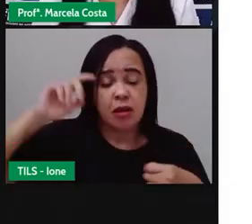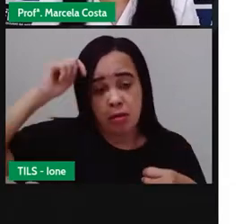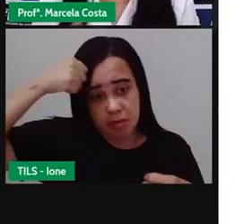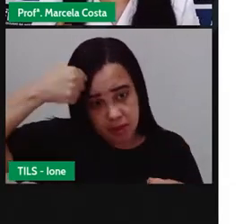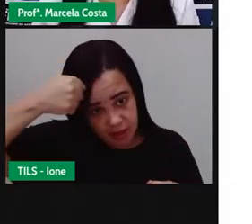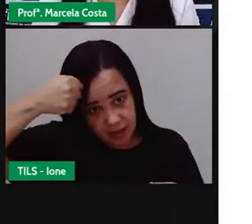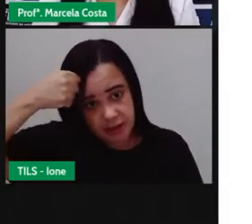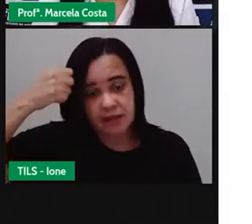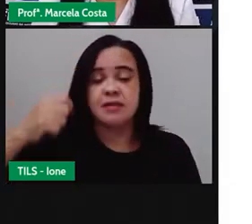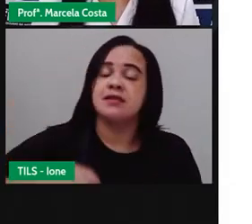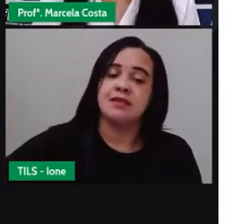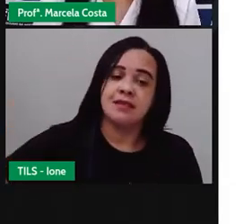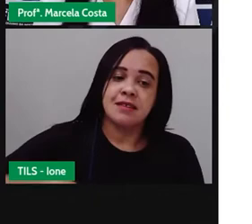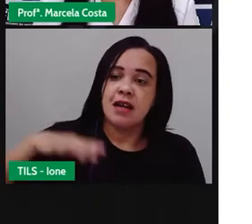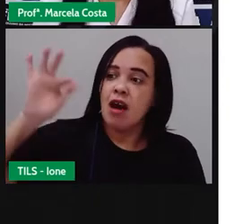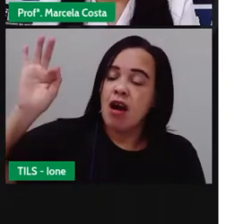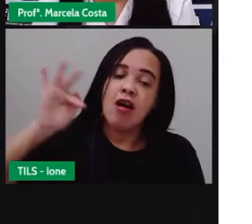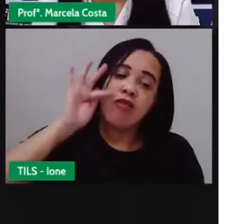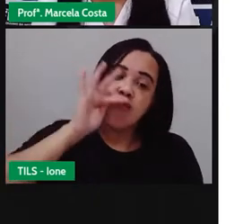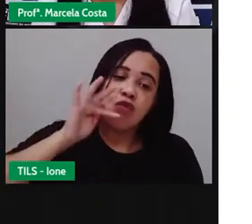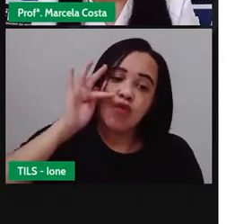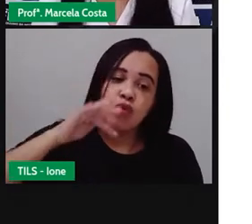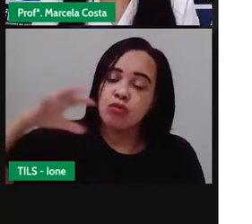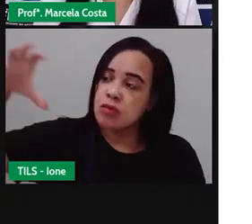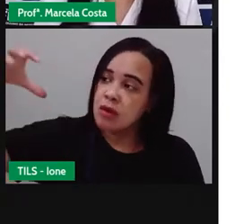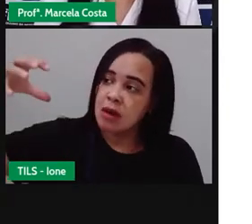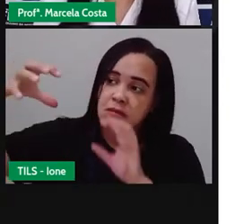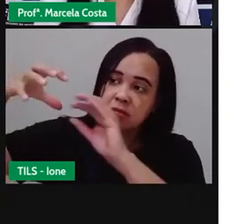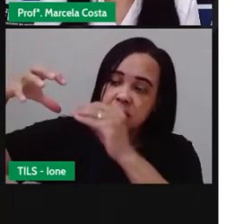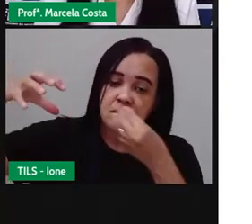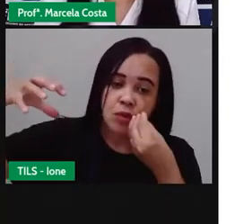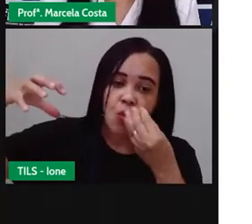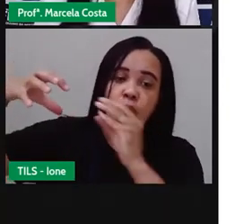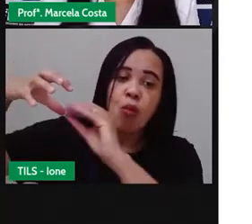na jabuticaba, nas uvas pretas.